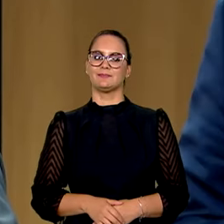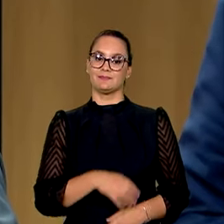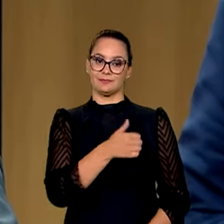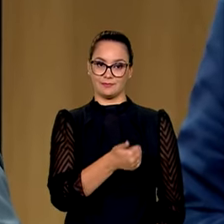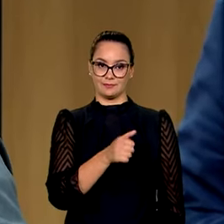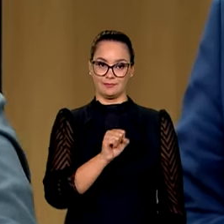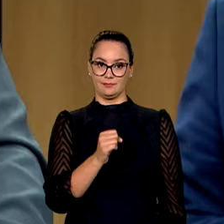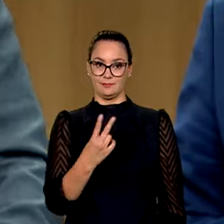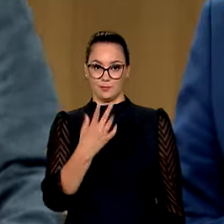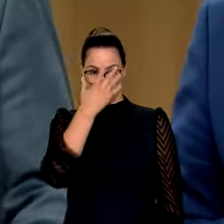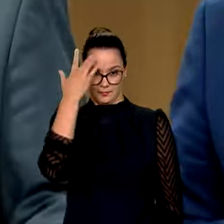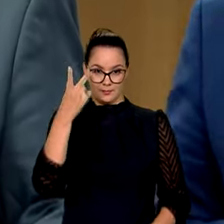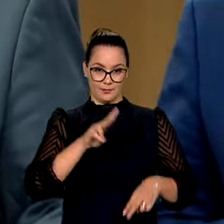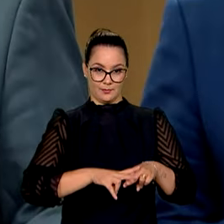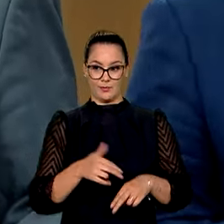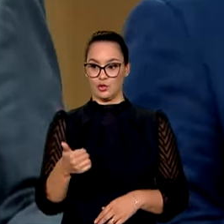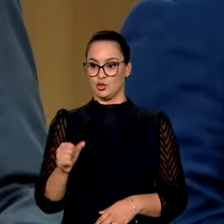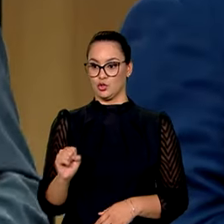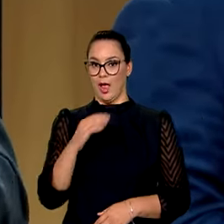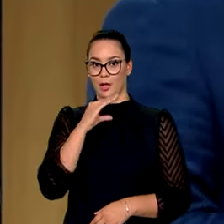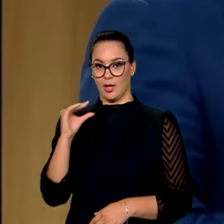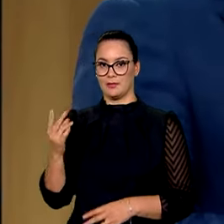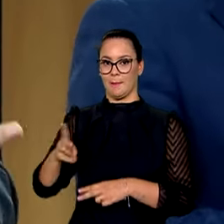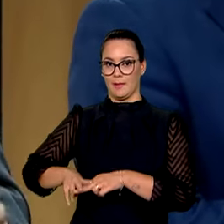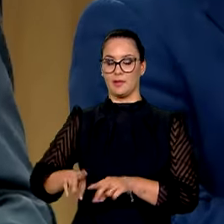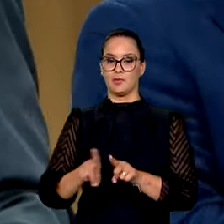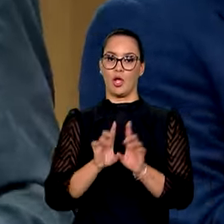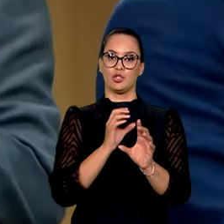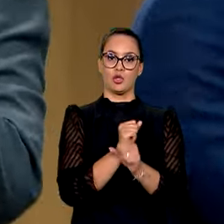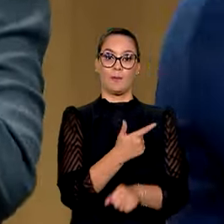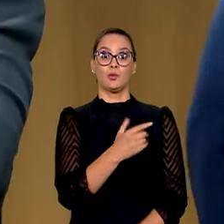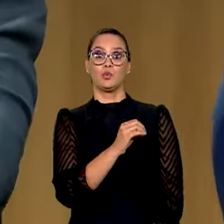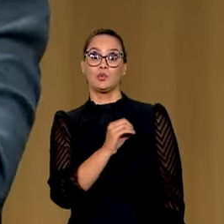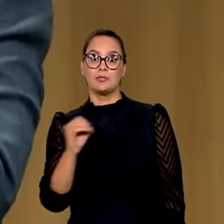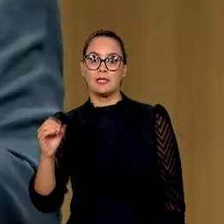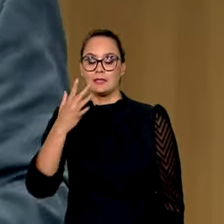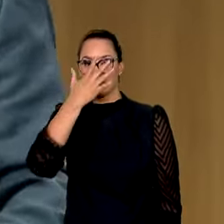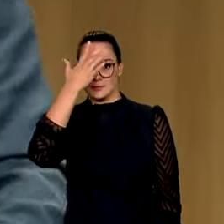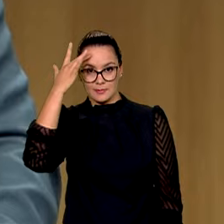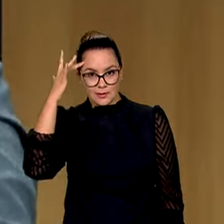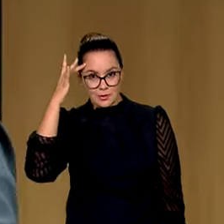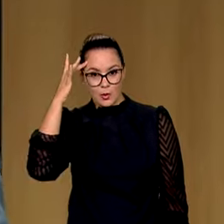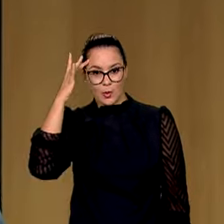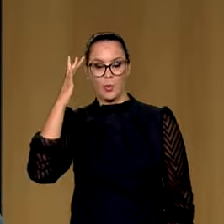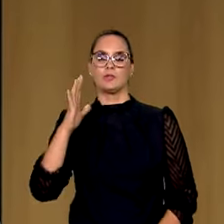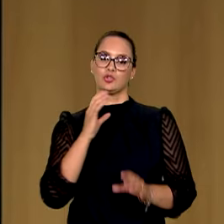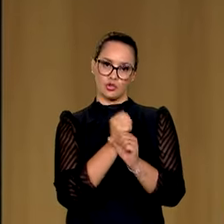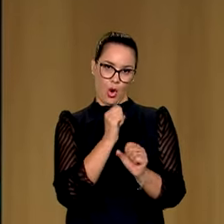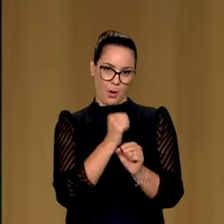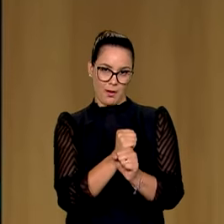182 presos e 18 adolescentes apreendidos, portanto, 200 pessoas, somando 182 com 18,